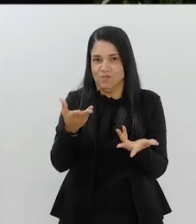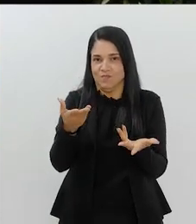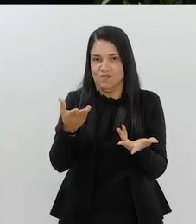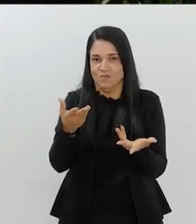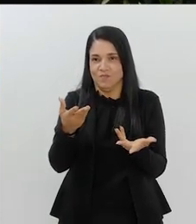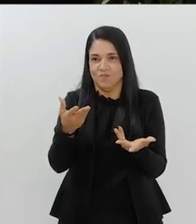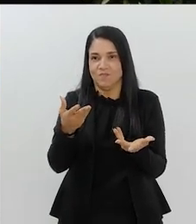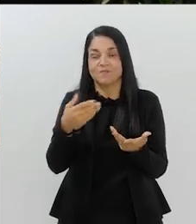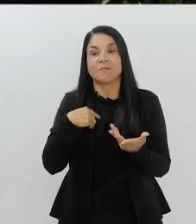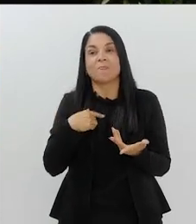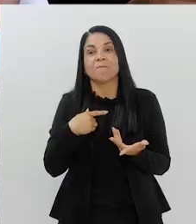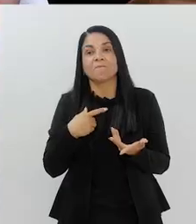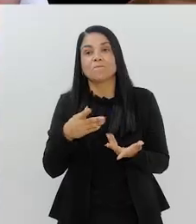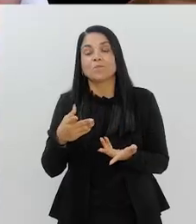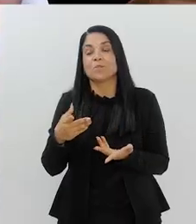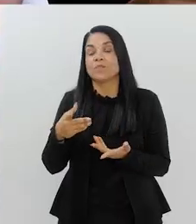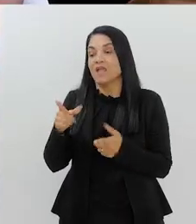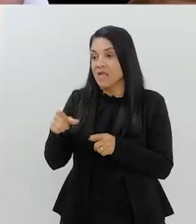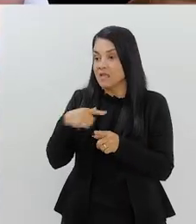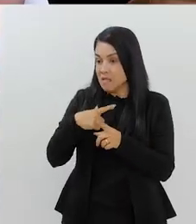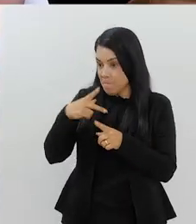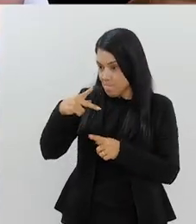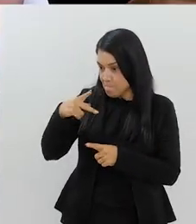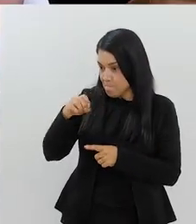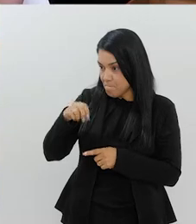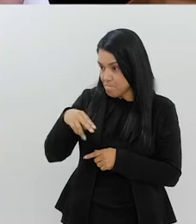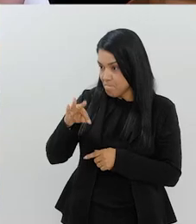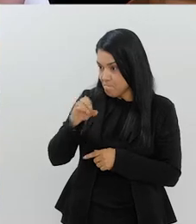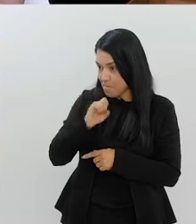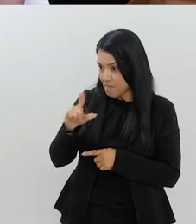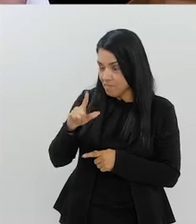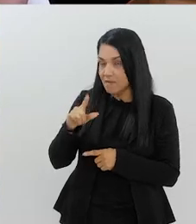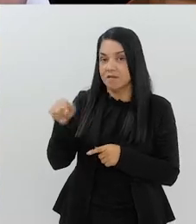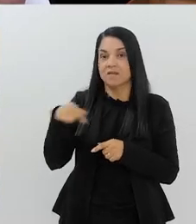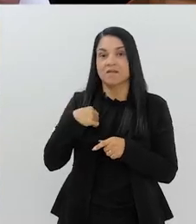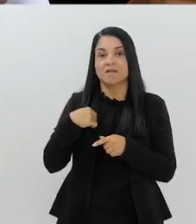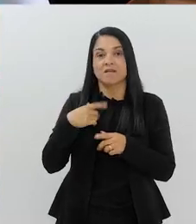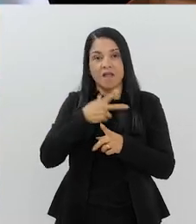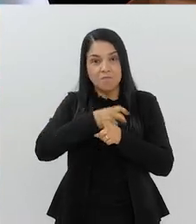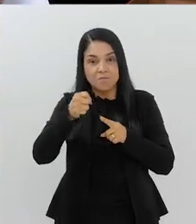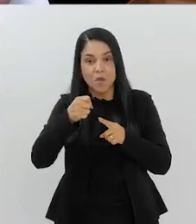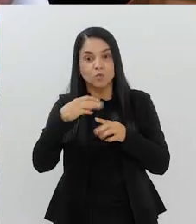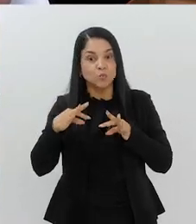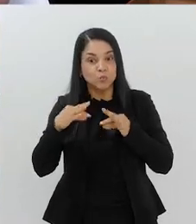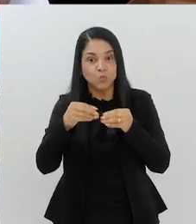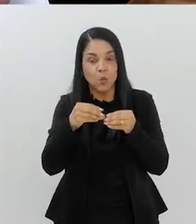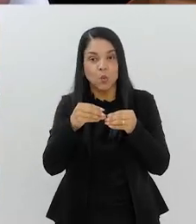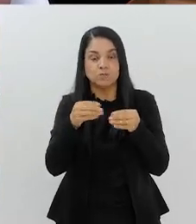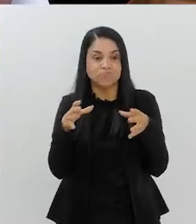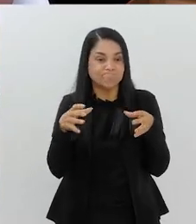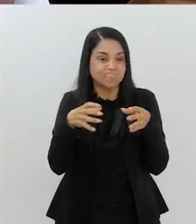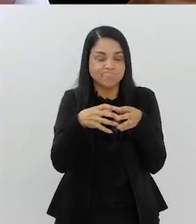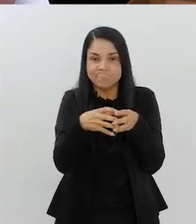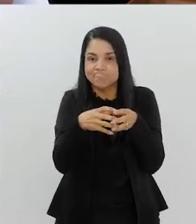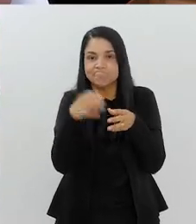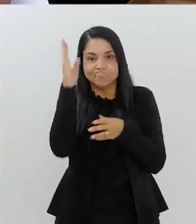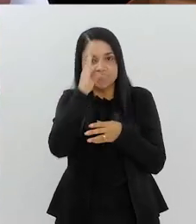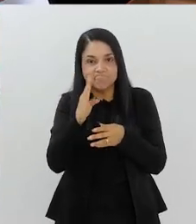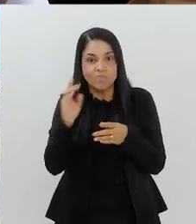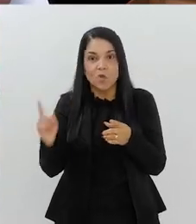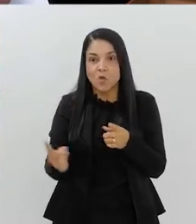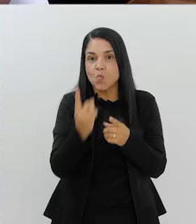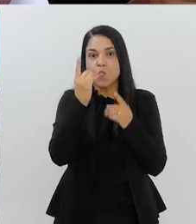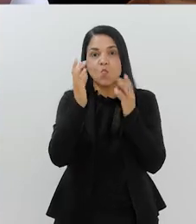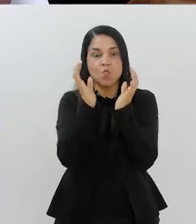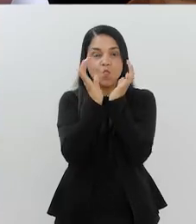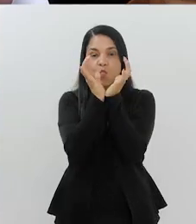Prodaldo, a gente está em cima, diga. Não, além de penta campeão, é a única seleção que foi a todas as Copas do Mundo e corre o perigo de não